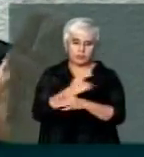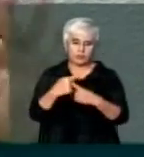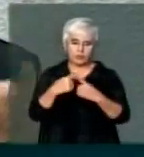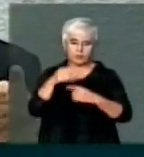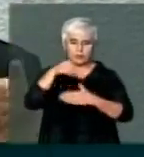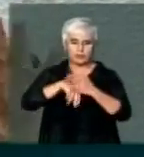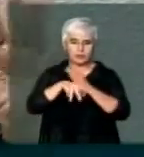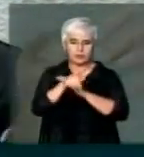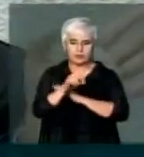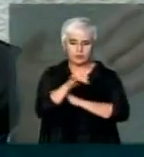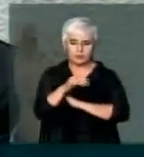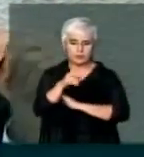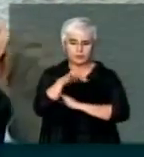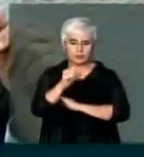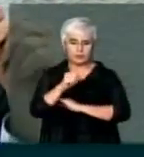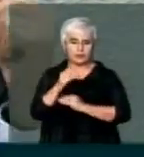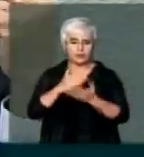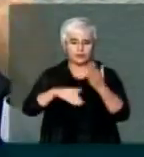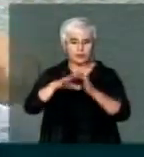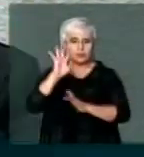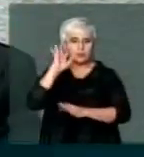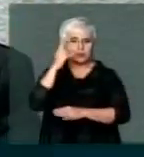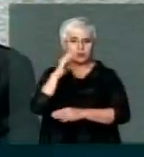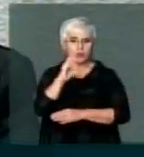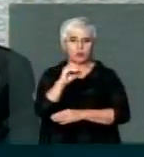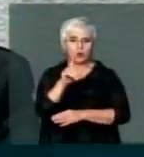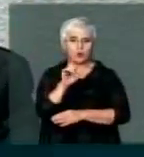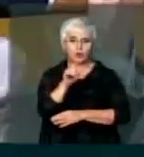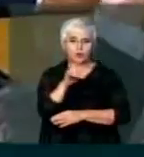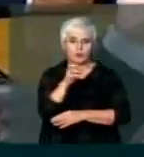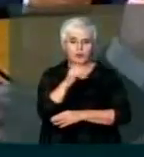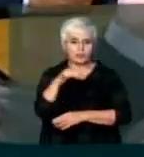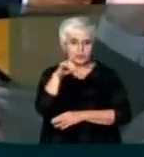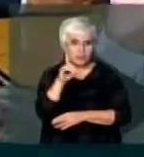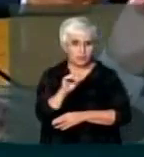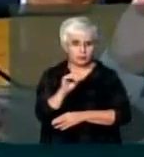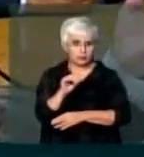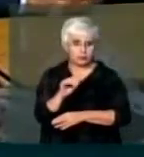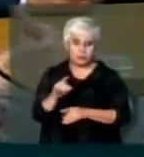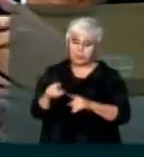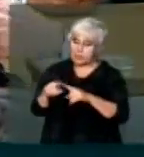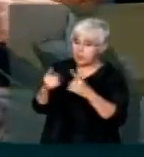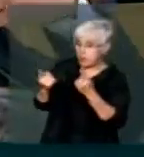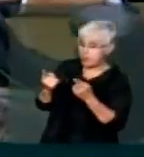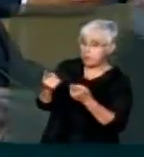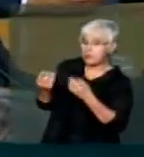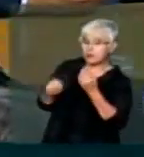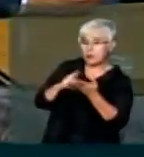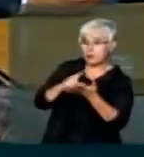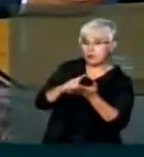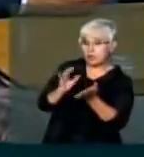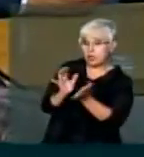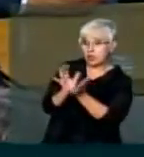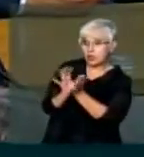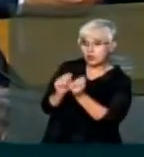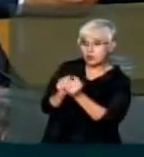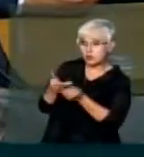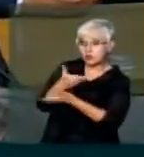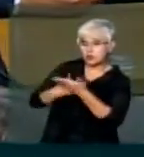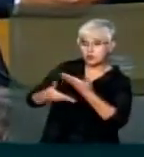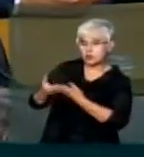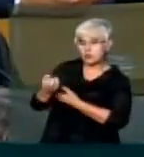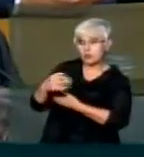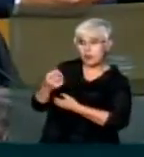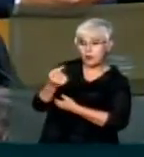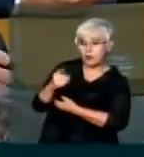colegiadas, tanto na diretoria como no Conselho. É, mas quando tem um aparelho, tanto faz ser colegiado, que o